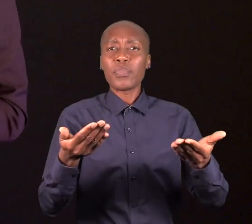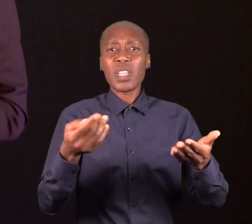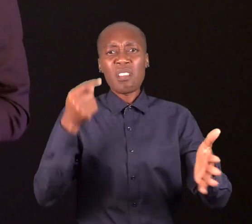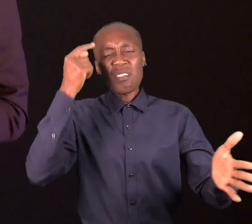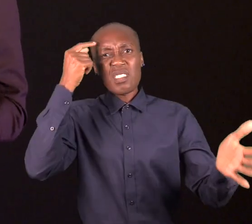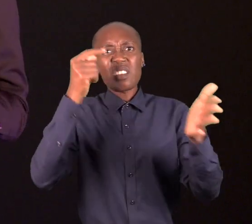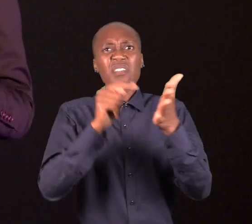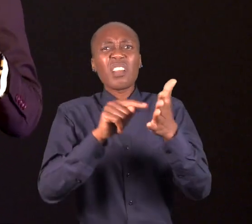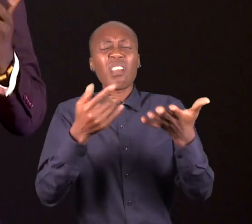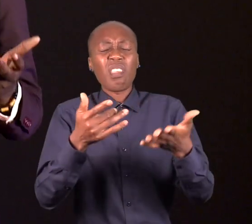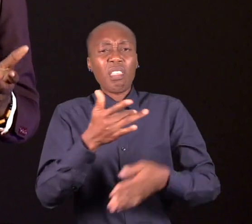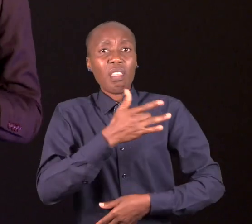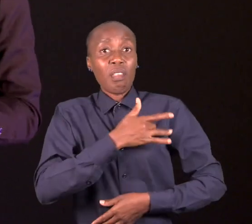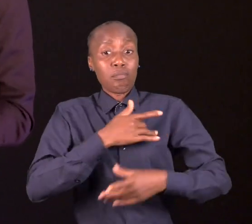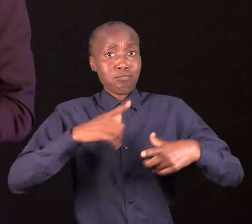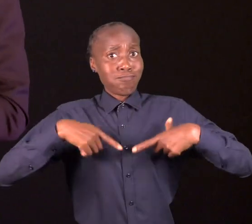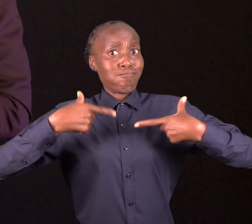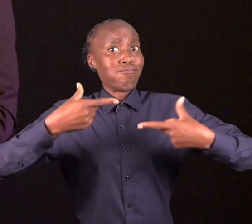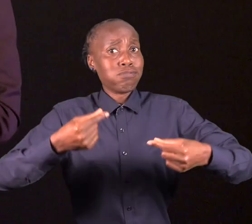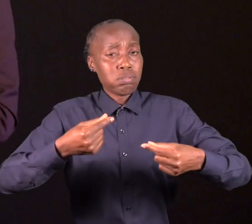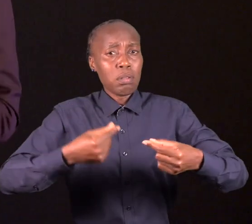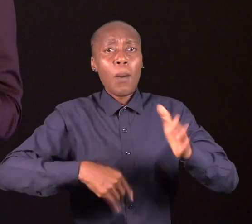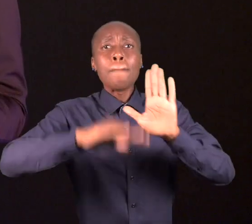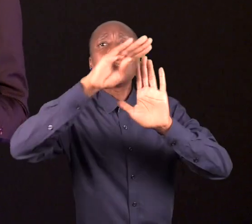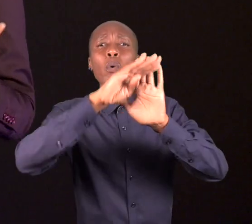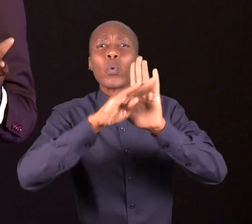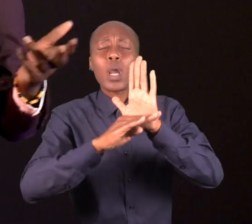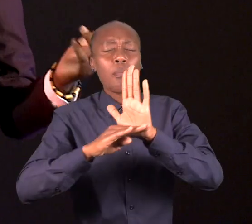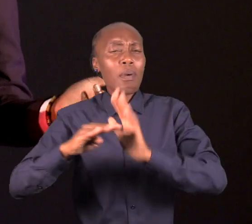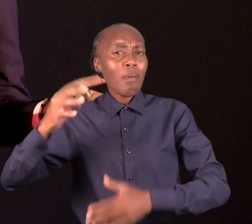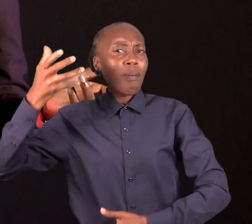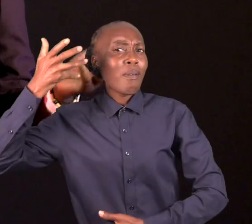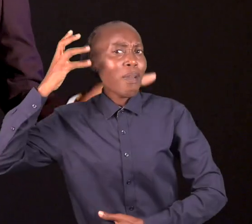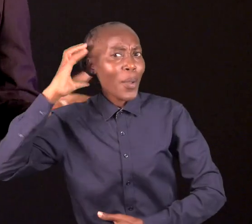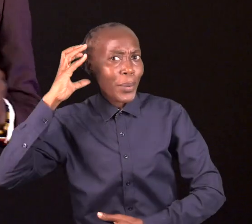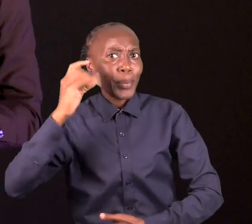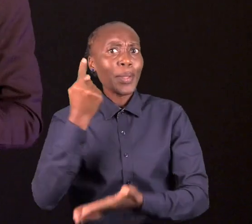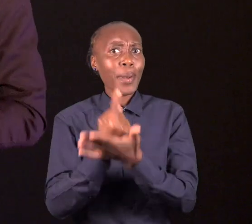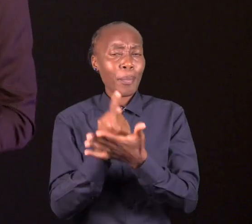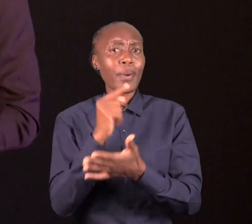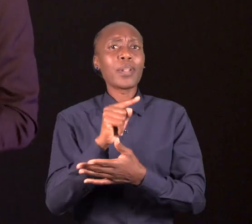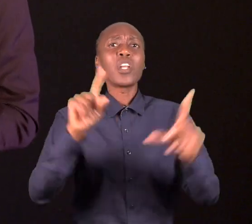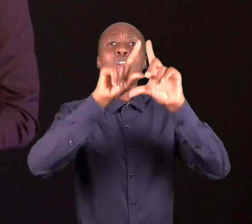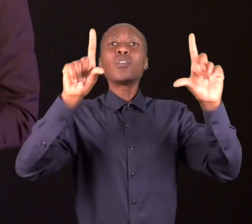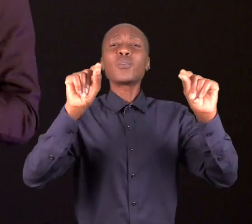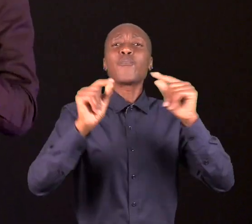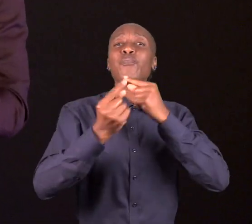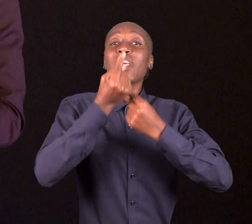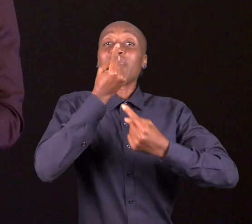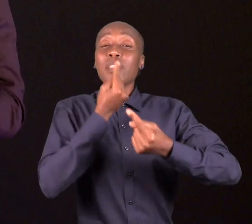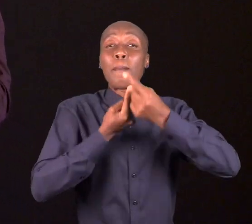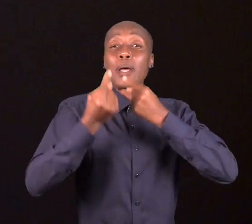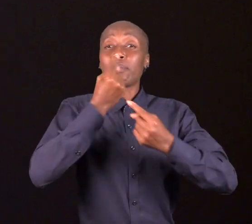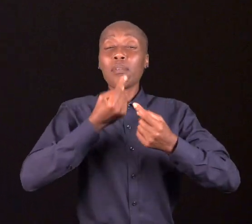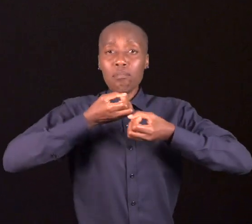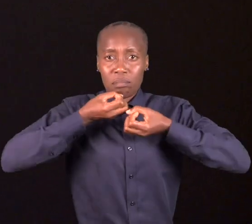motivavam-nos muito, visto que o nosso programa na rádio tinha essa particularidade. Debater